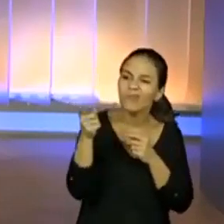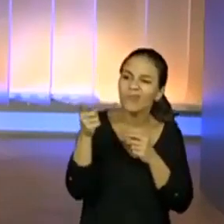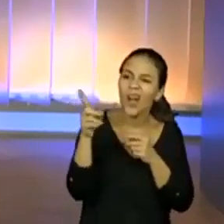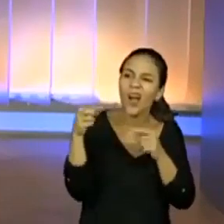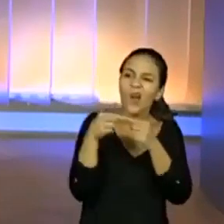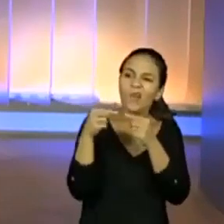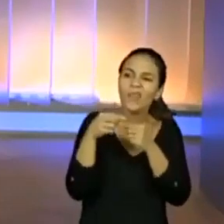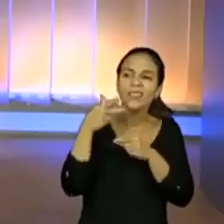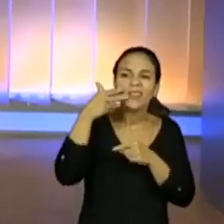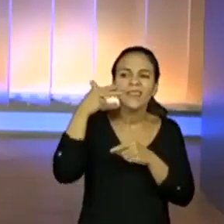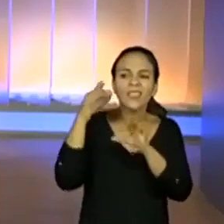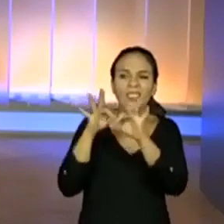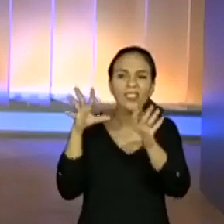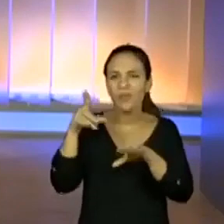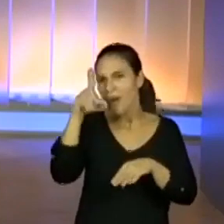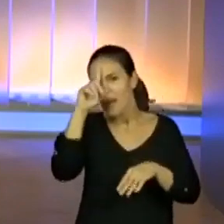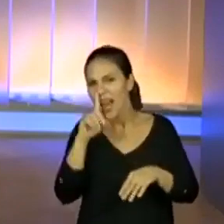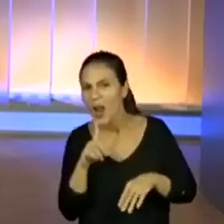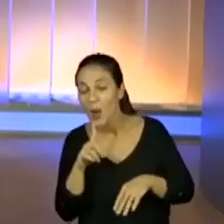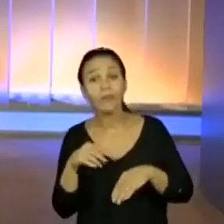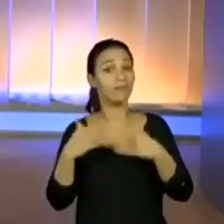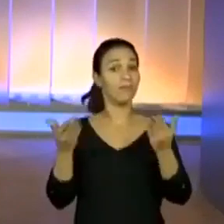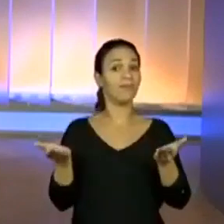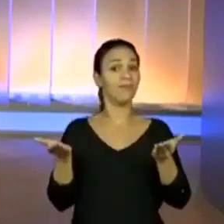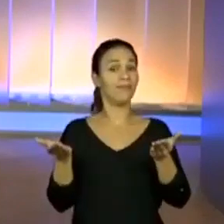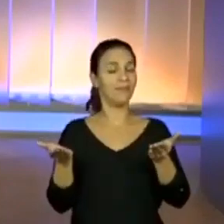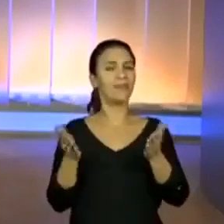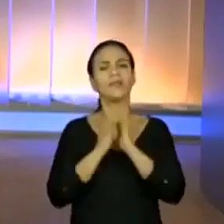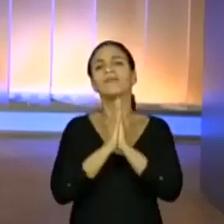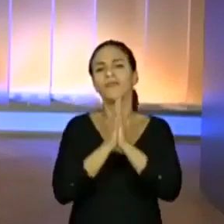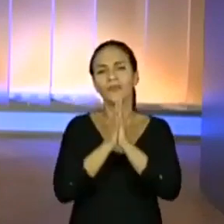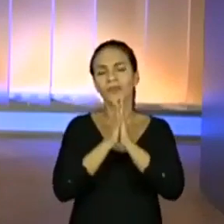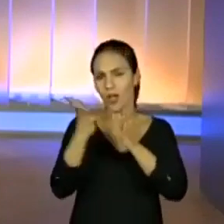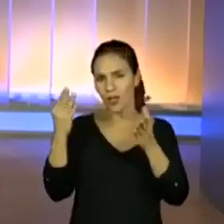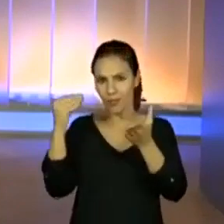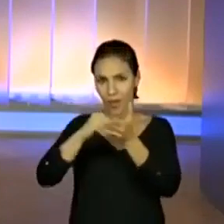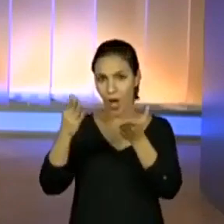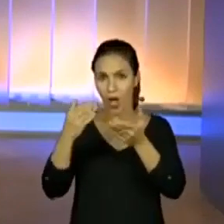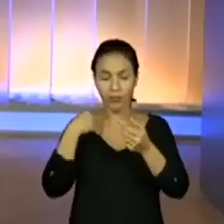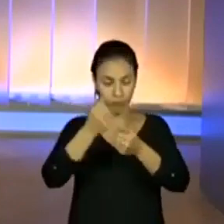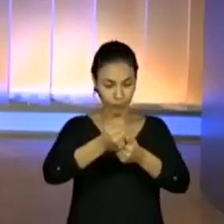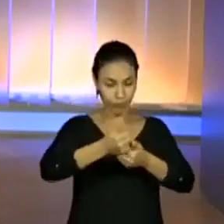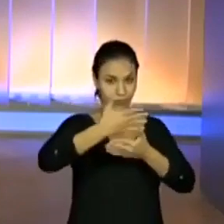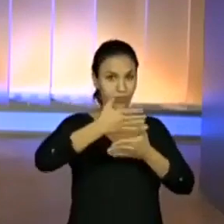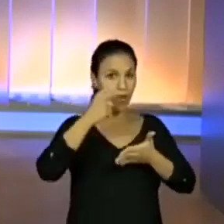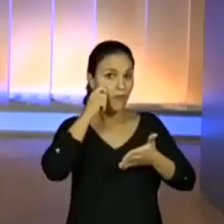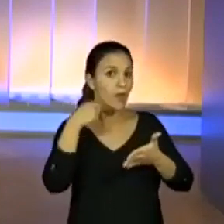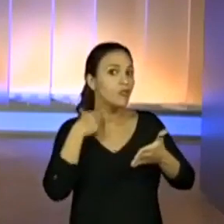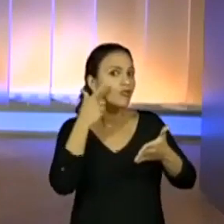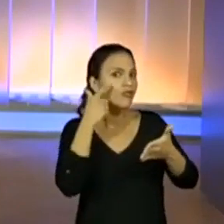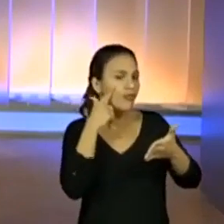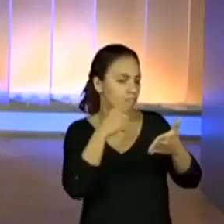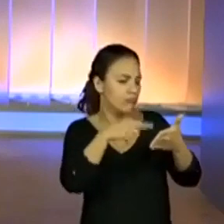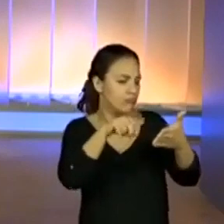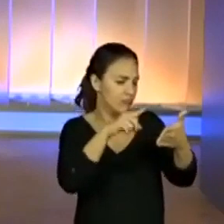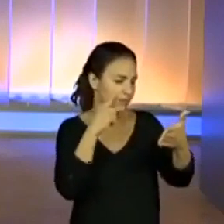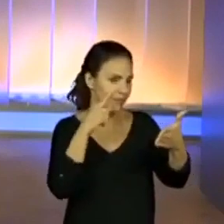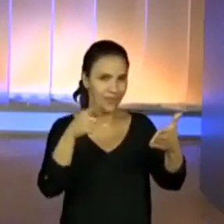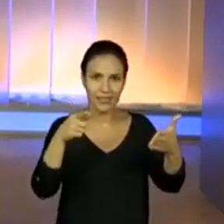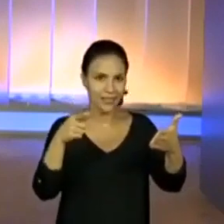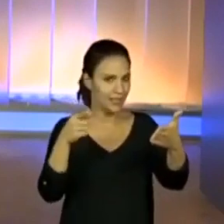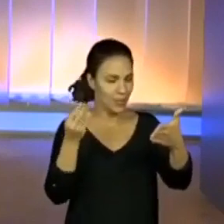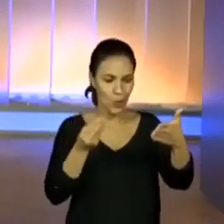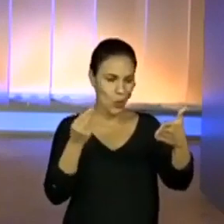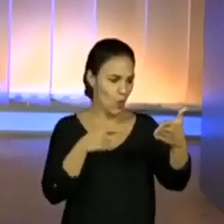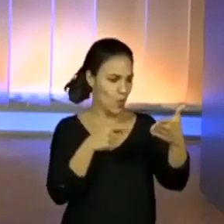indígena. Hum, ele é amarelo. Enfim. Então, por favor, coloquem agora que eu vou pegar ao vivo. Beleza? O pessoal da moderação está, ó,